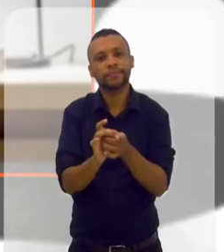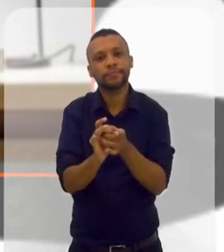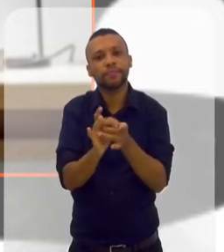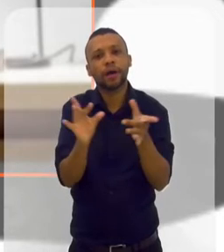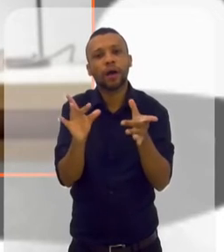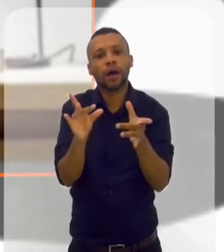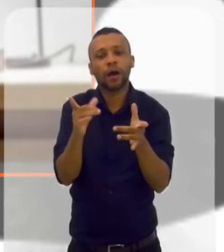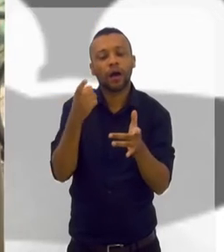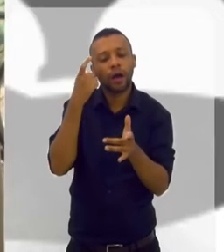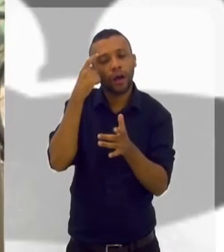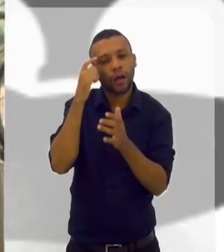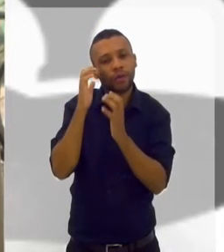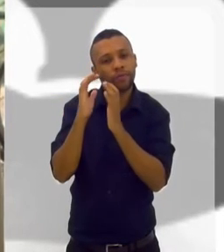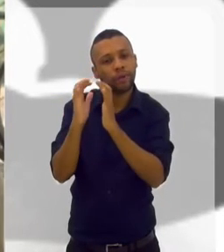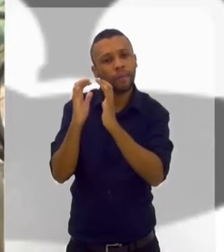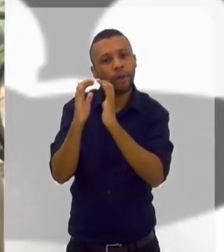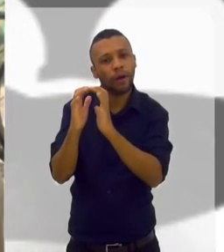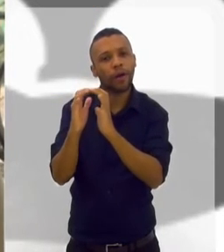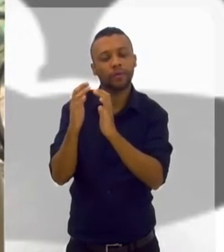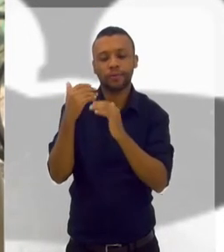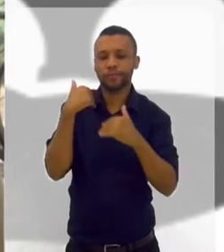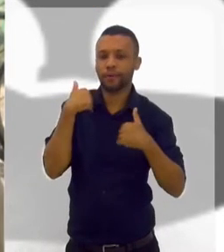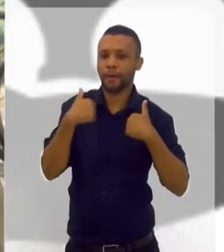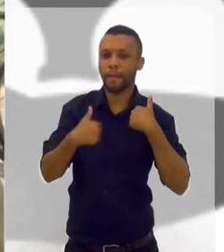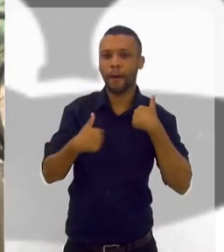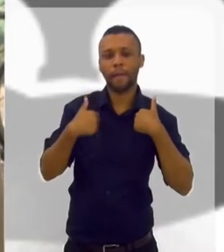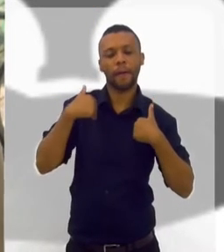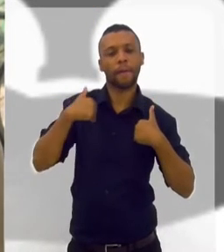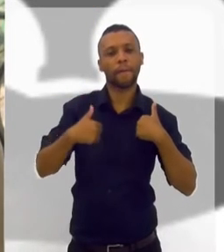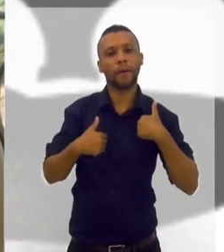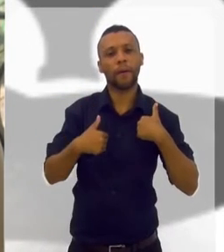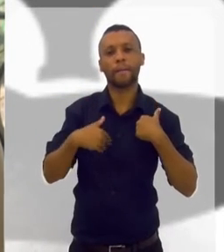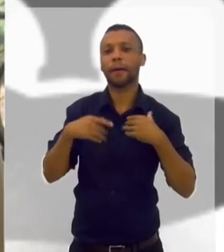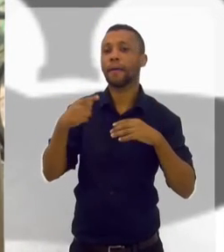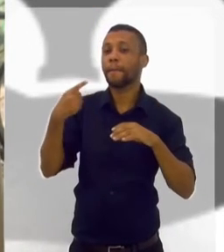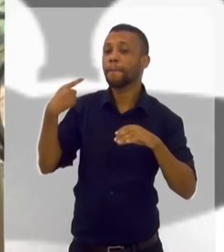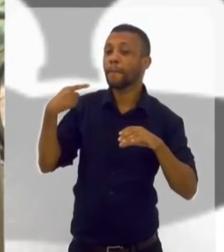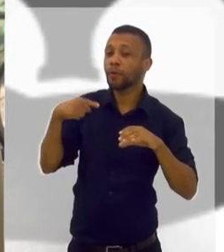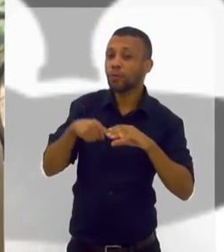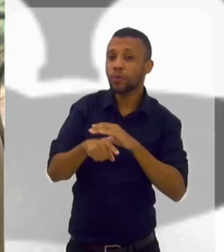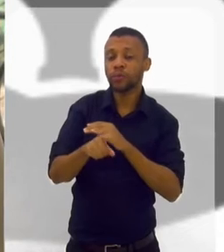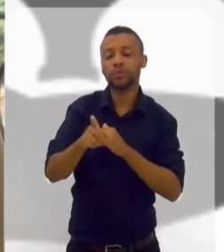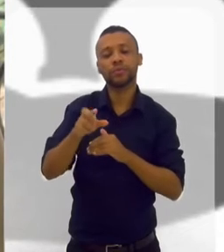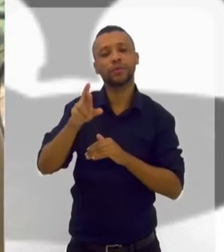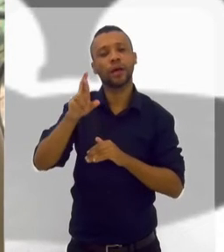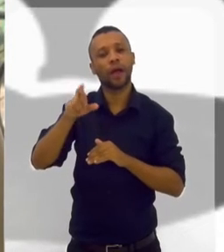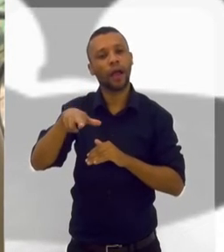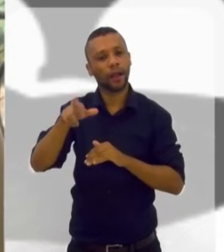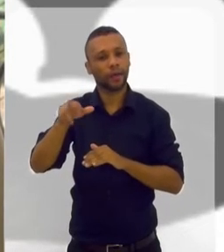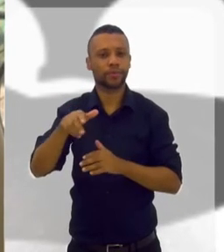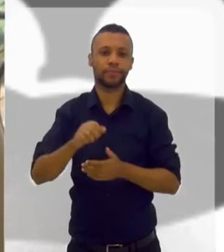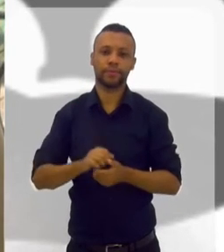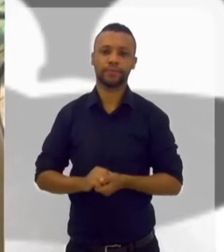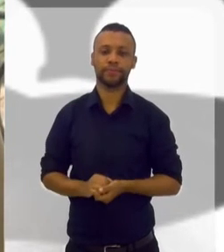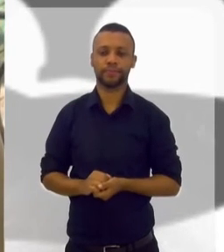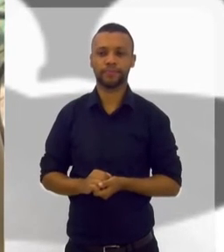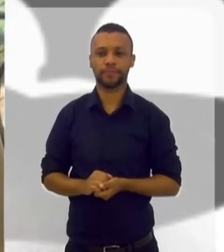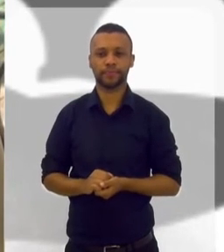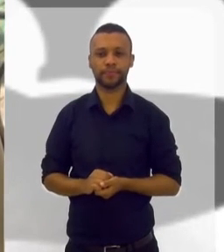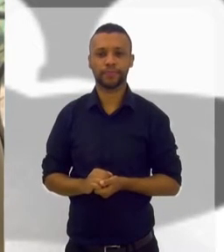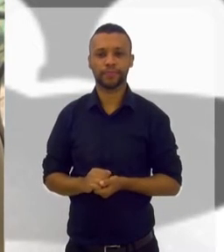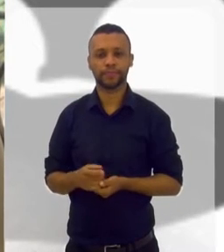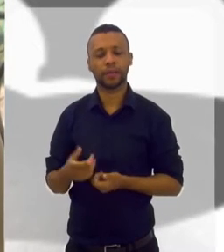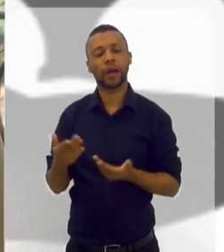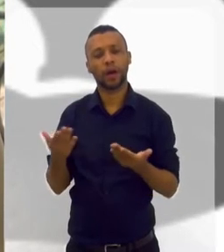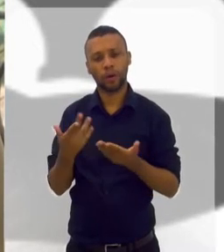corpo relaxe ainda mais, indo para o nível mais profundo de relaxamento. Muito bem. A partir de